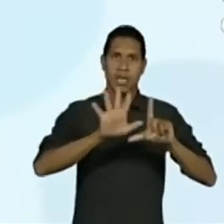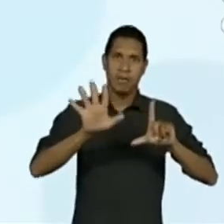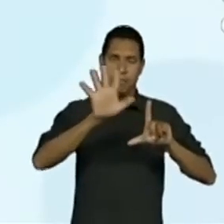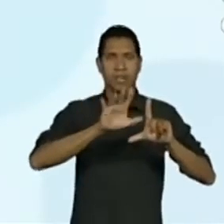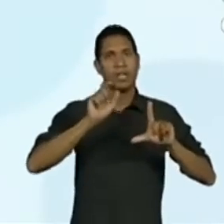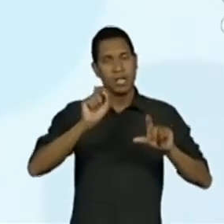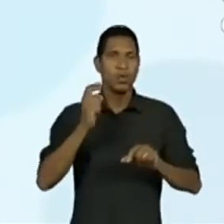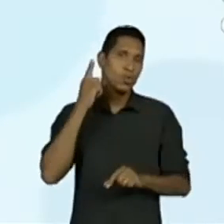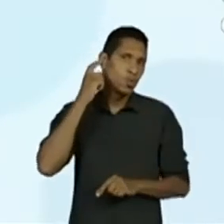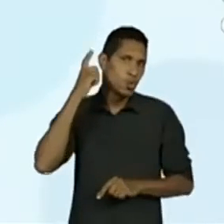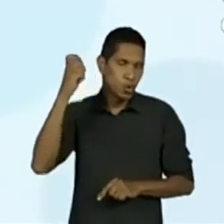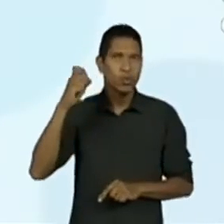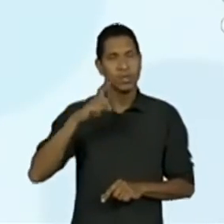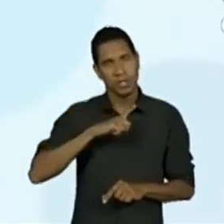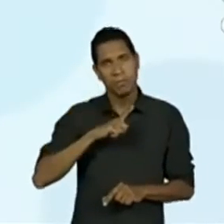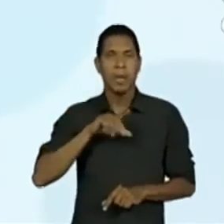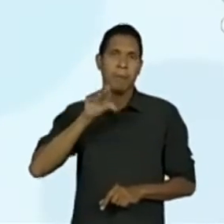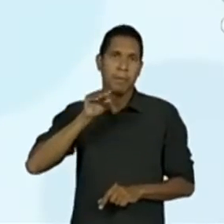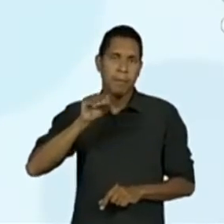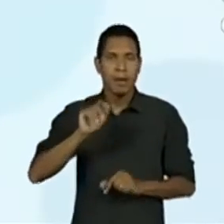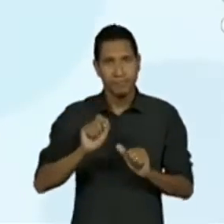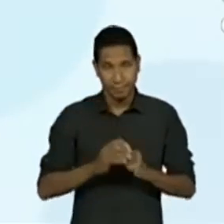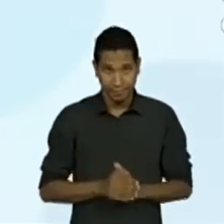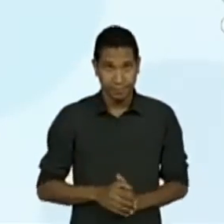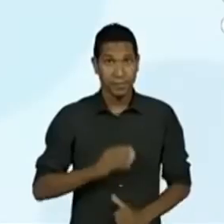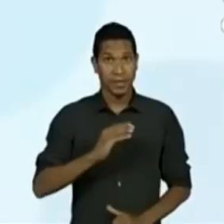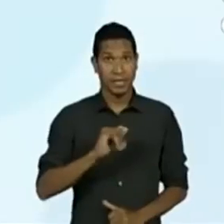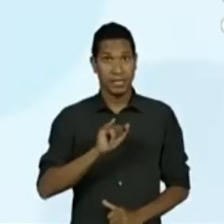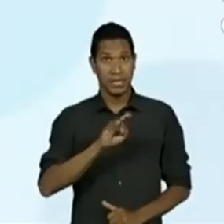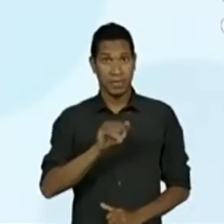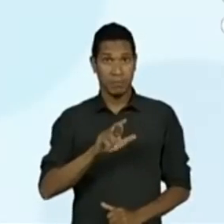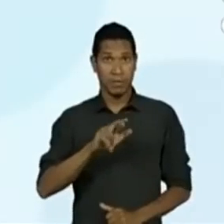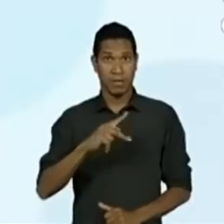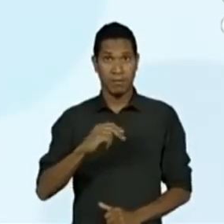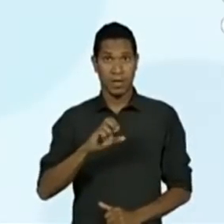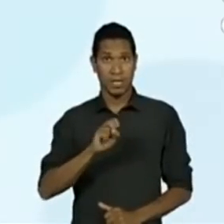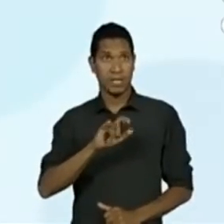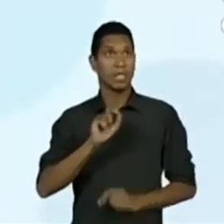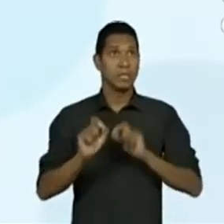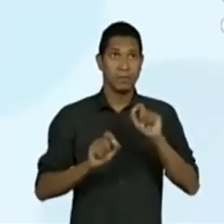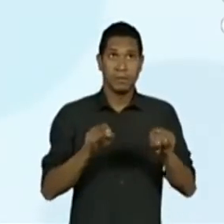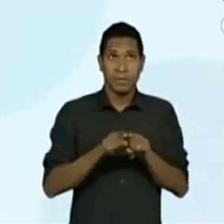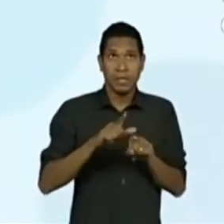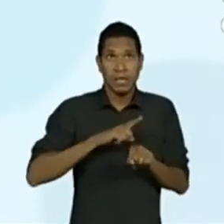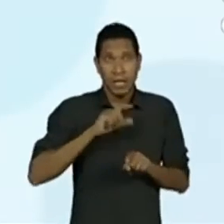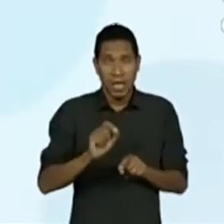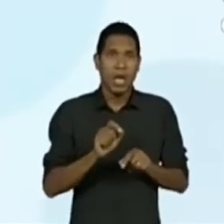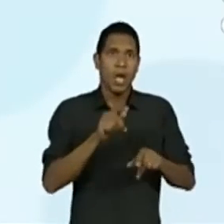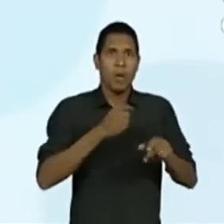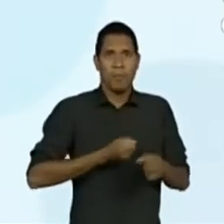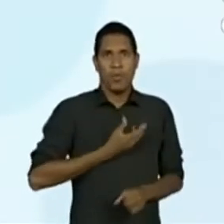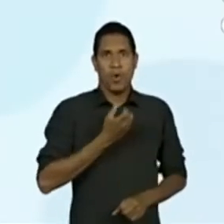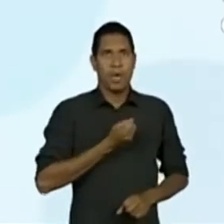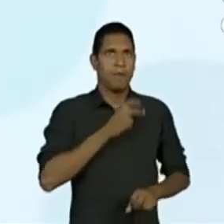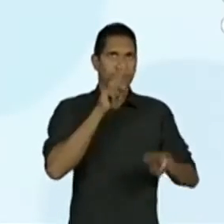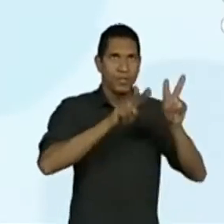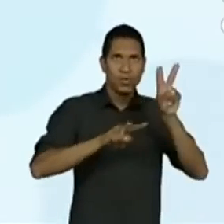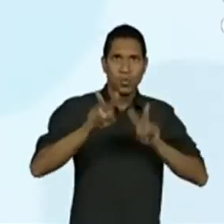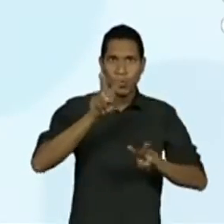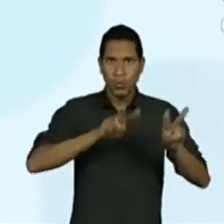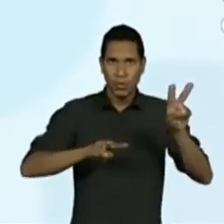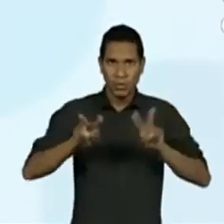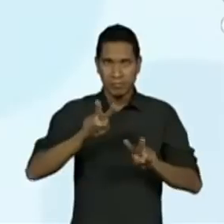sonoro de som. A cyberpoesia trata do desvelamento de poemas visuais. Gente,